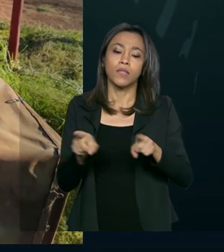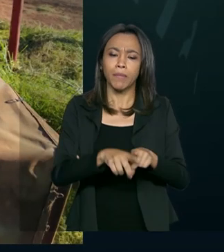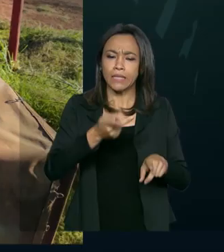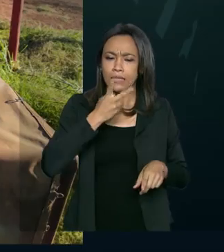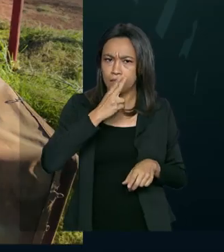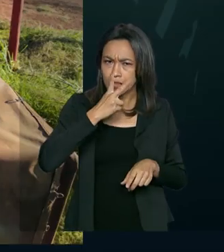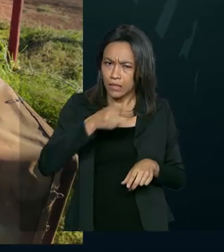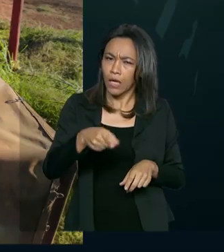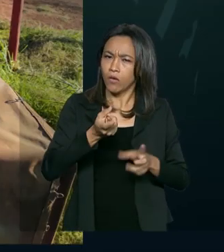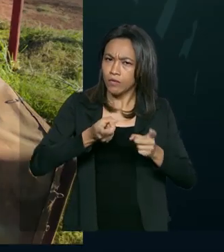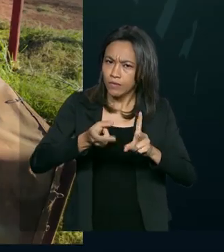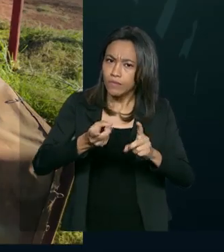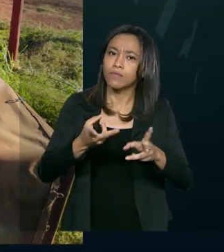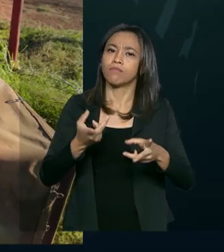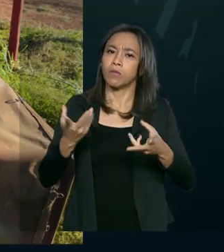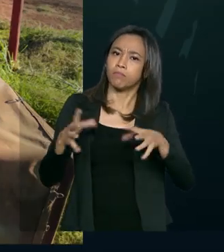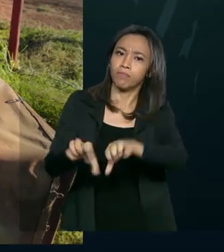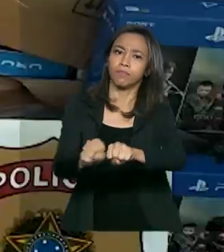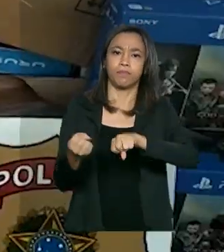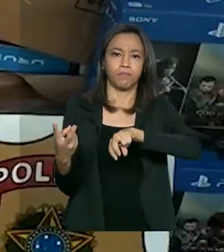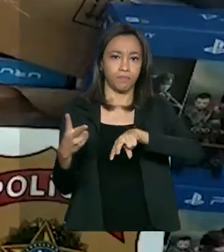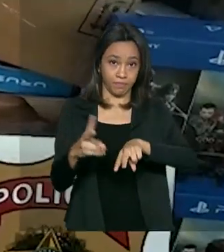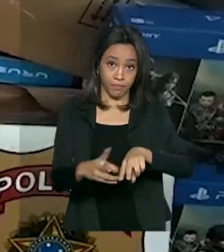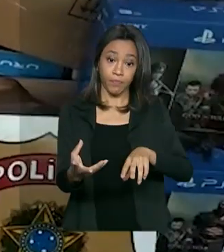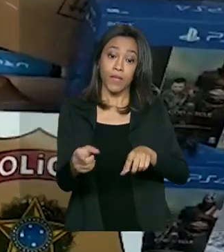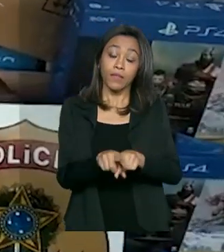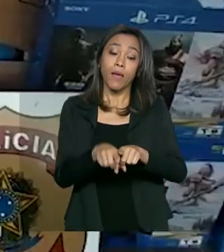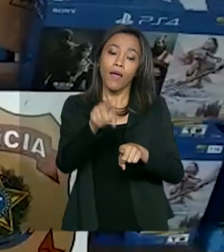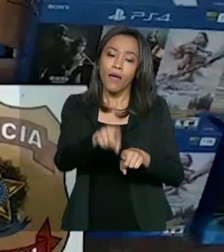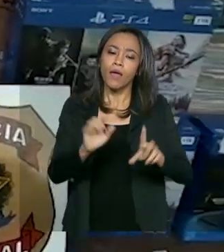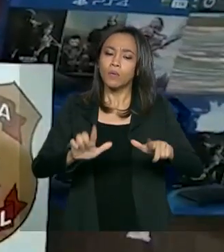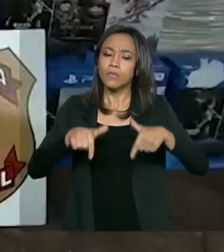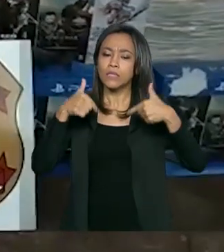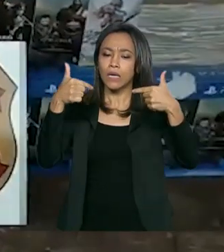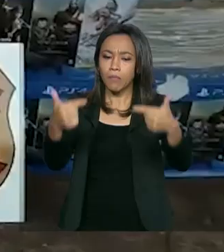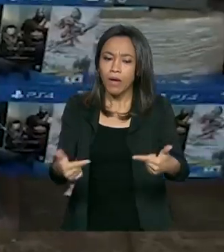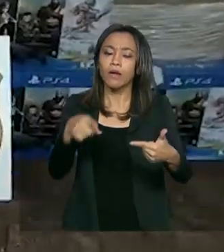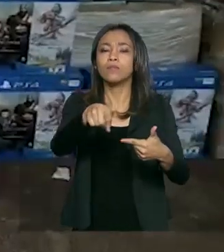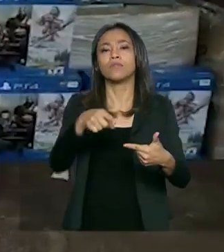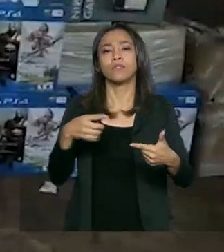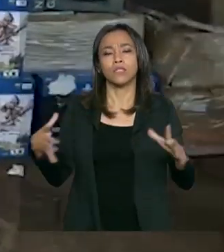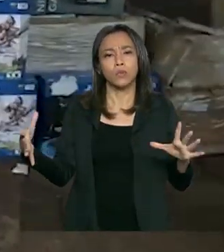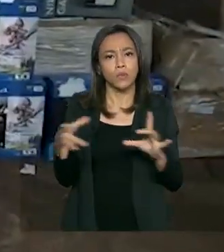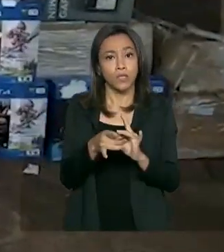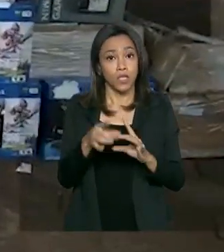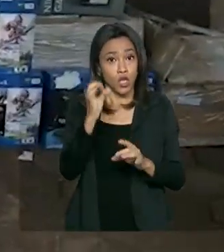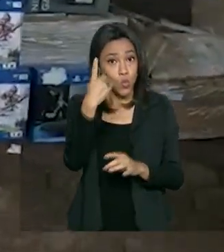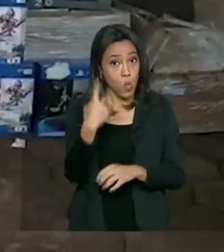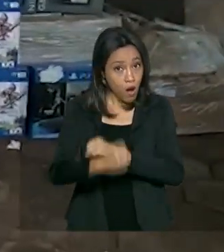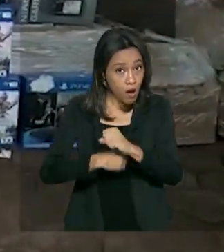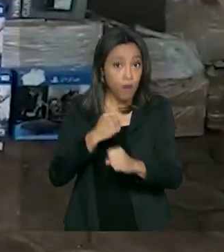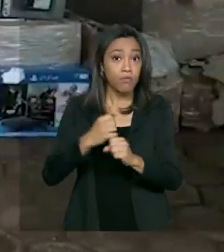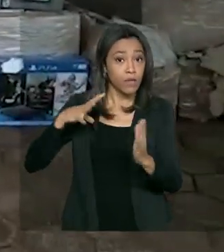contrabandeados. A ação faz parte do Programa Nacional de Segurança nas Fronteiras e Divisas, que em um ano registra a